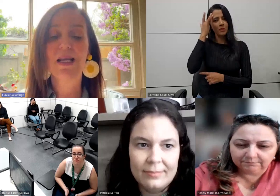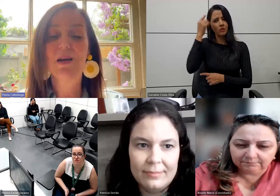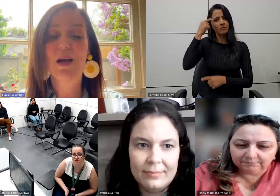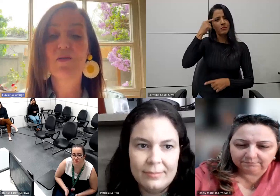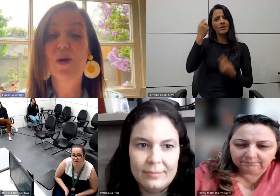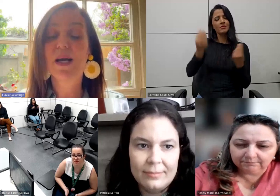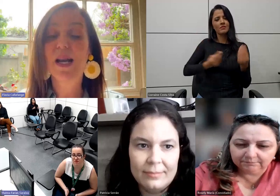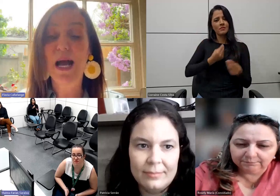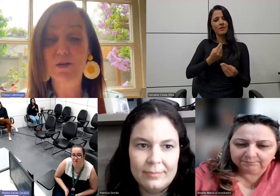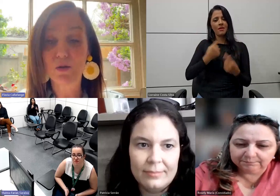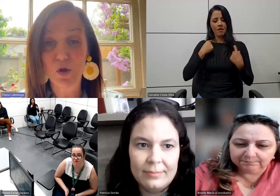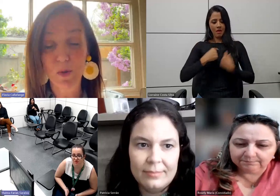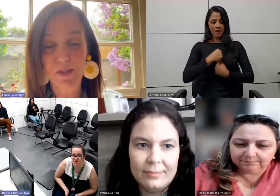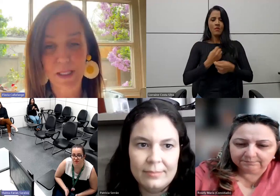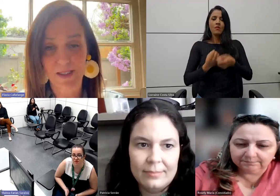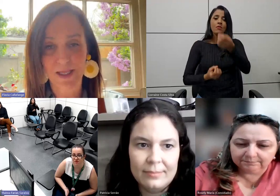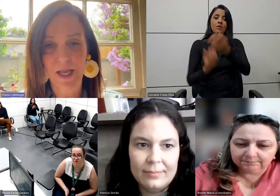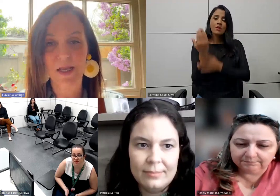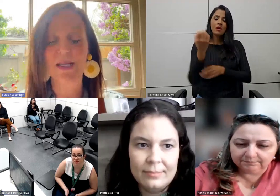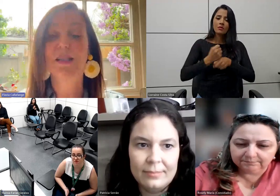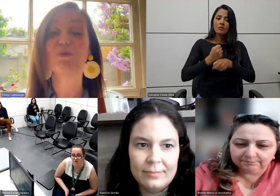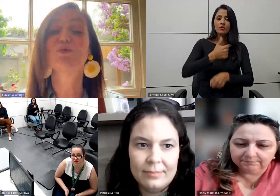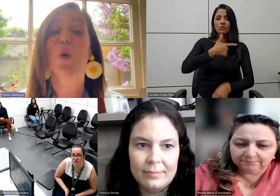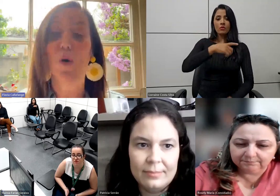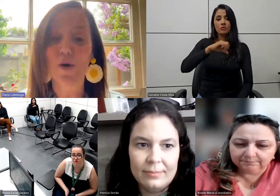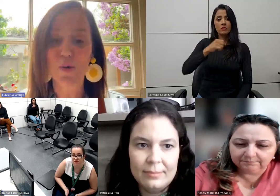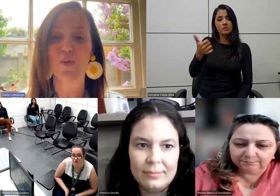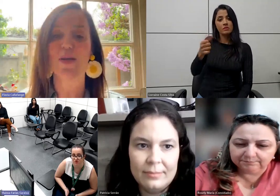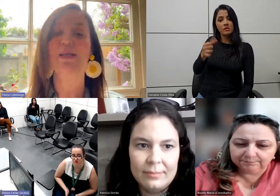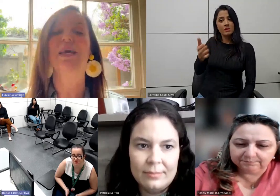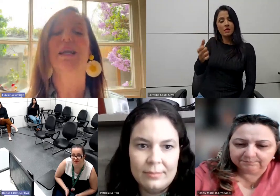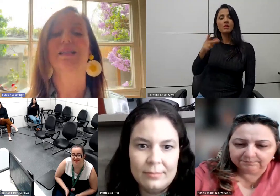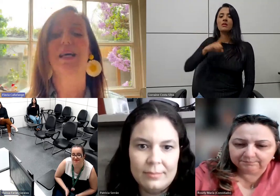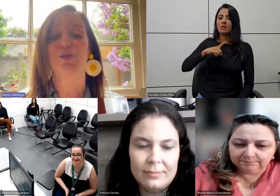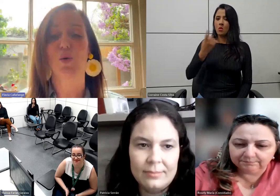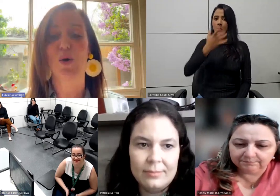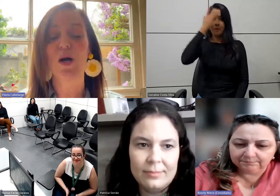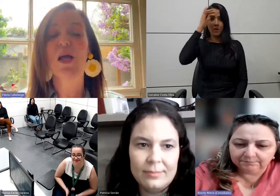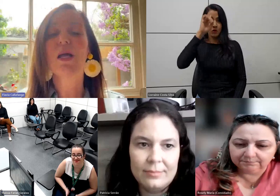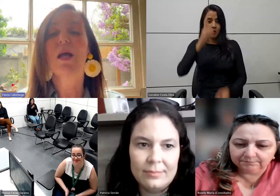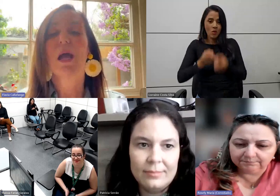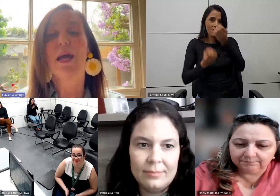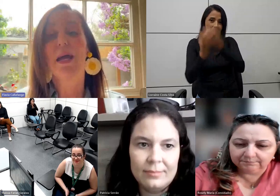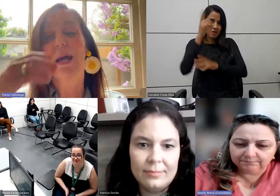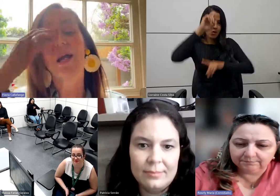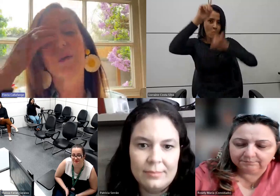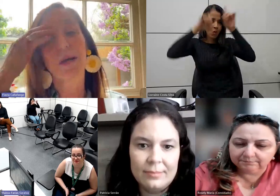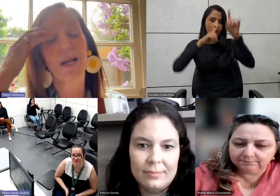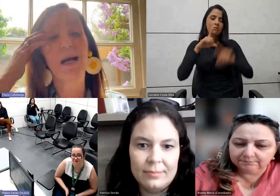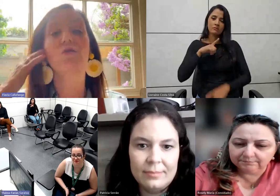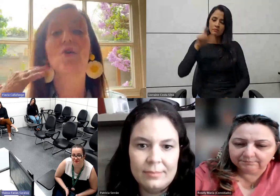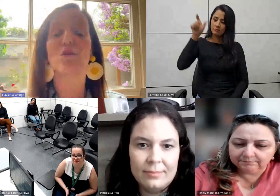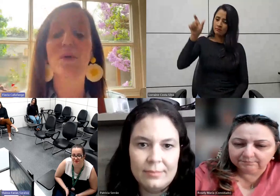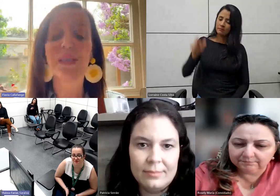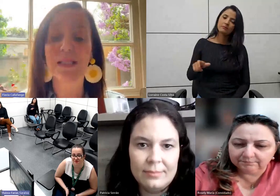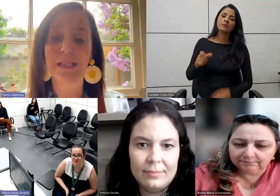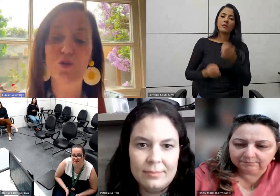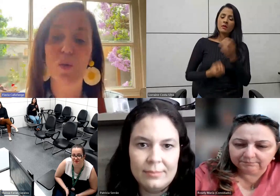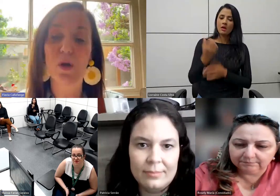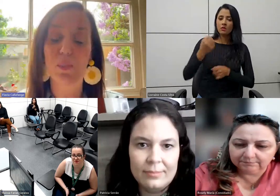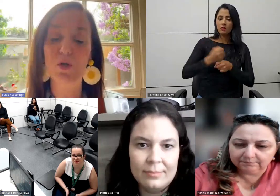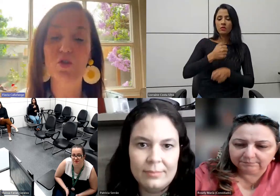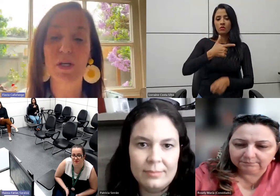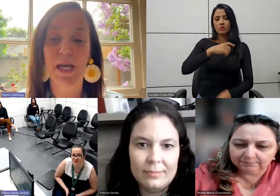ele foi criado em 2016, ele tem um dono, um idealizador. Ele foi criado em